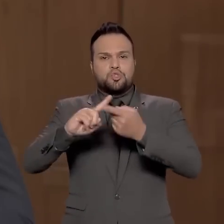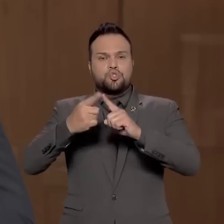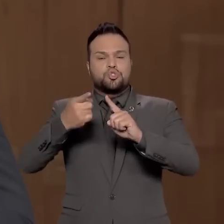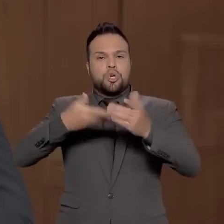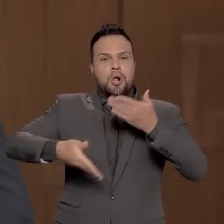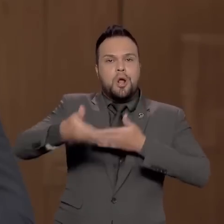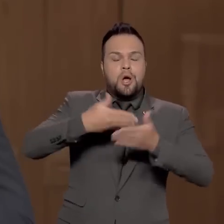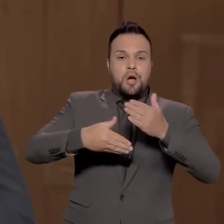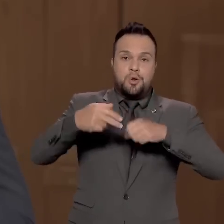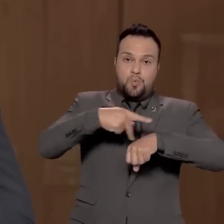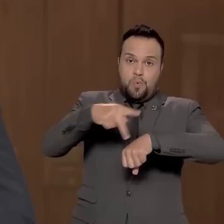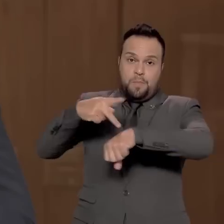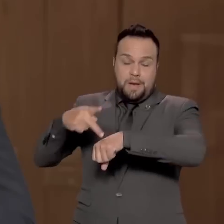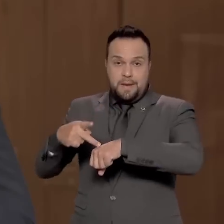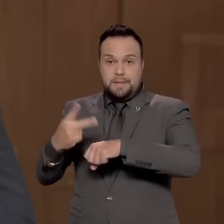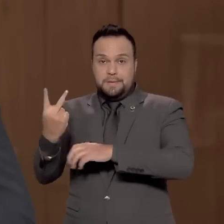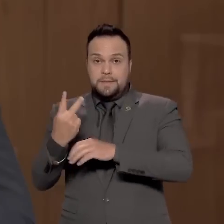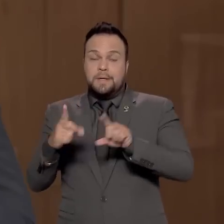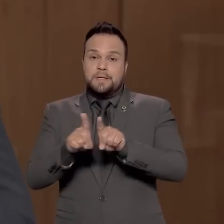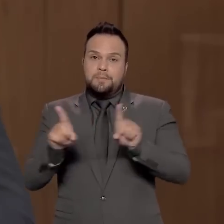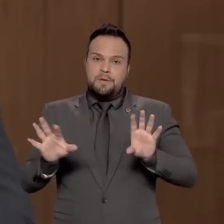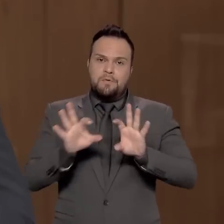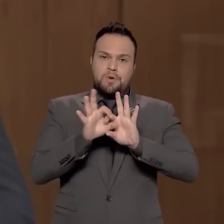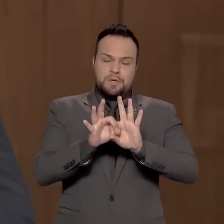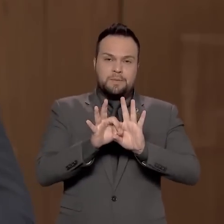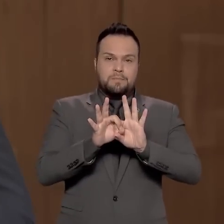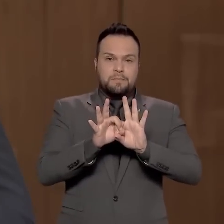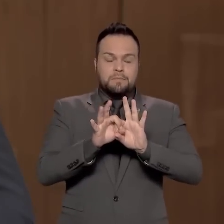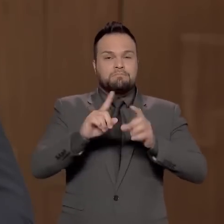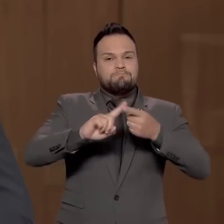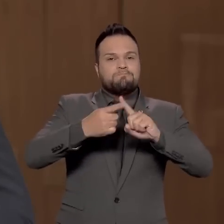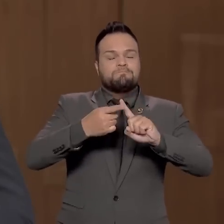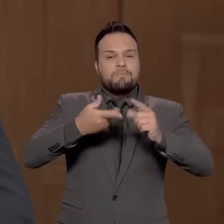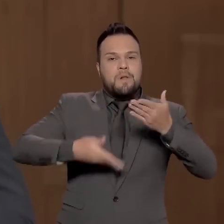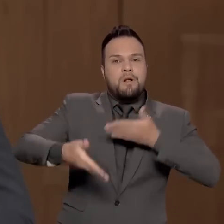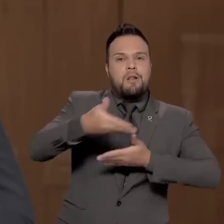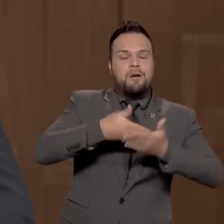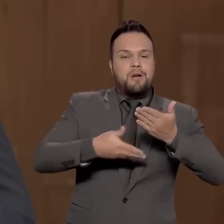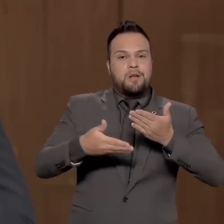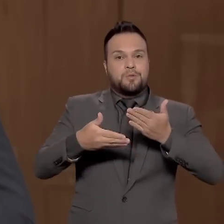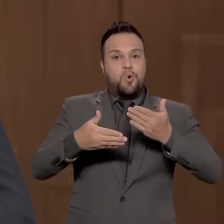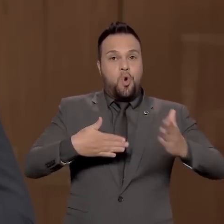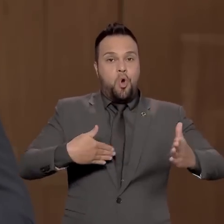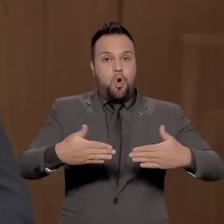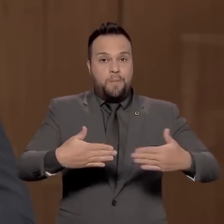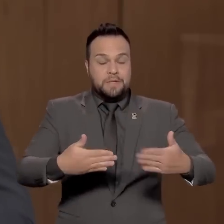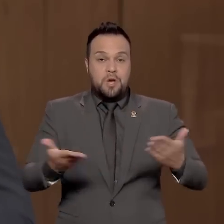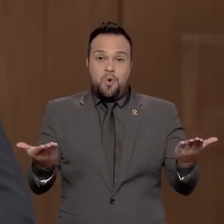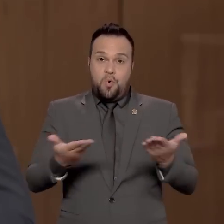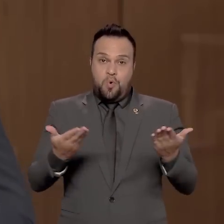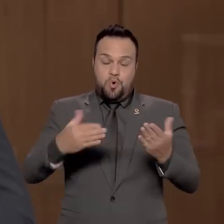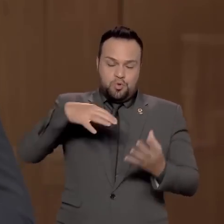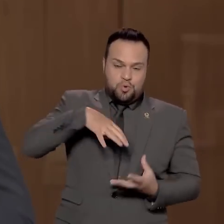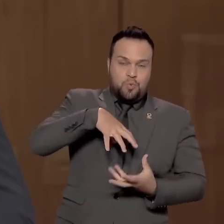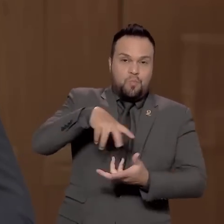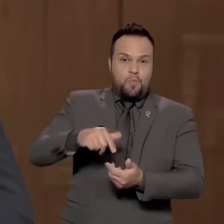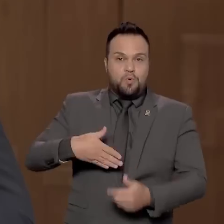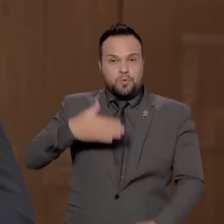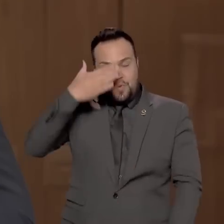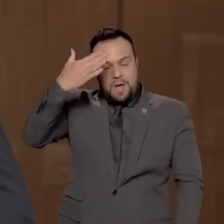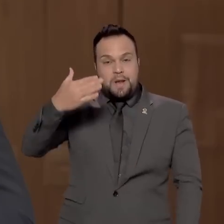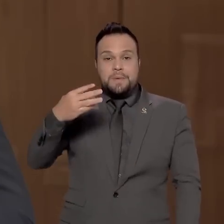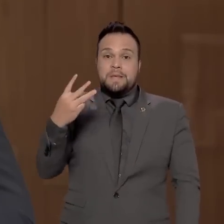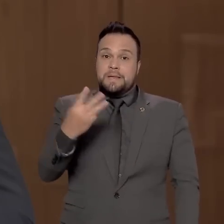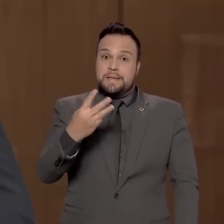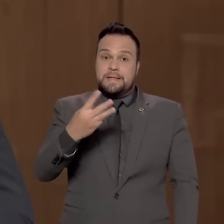entre nossos países e no fortalecimento de nossos laços comerciais. O mundo árabe constitui, hoje, o terceiro maior